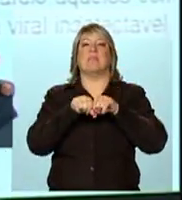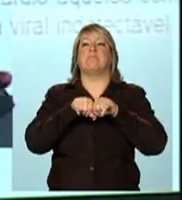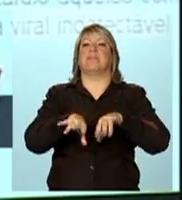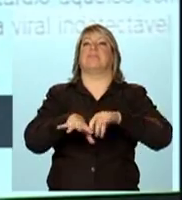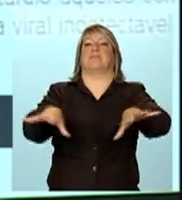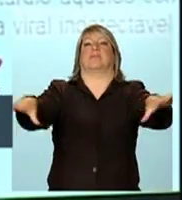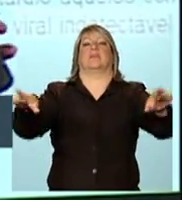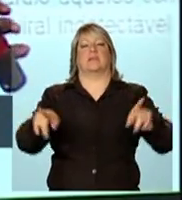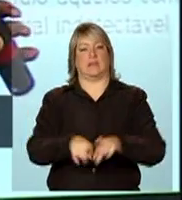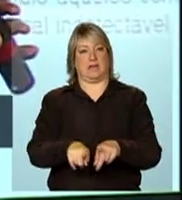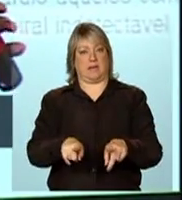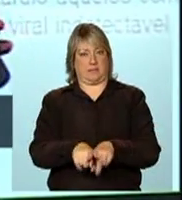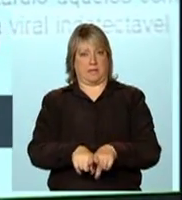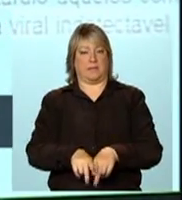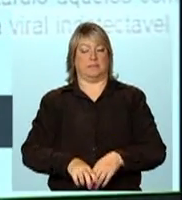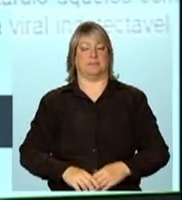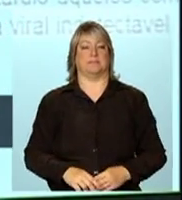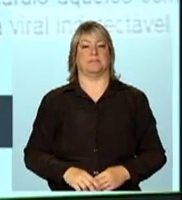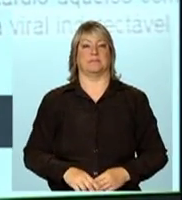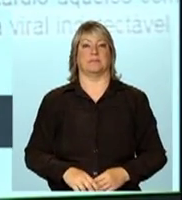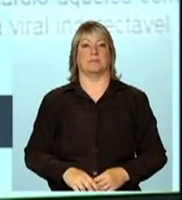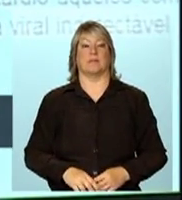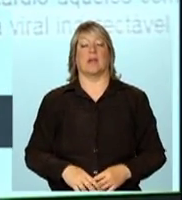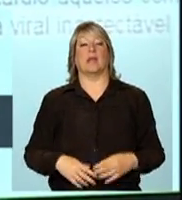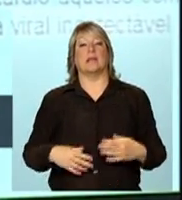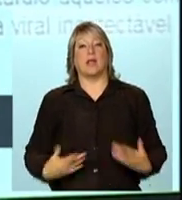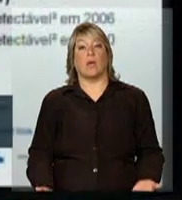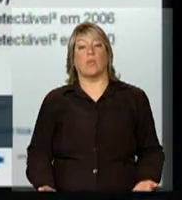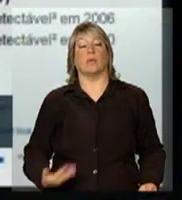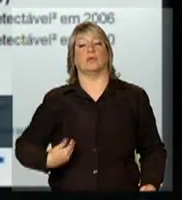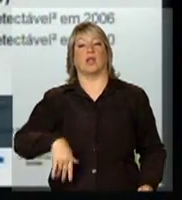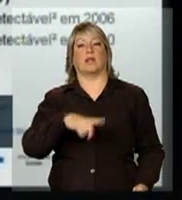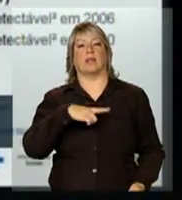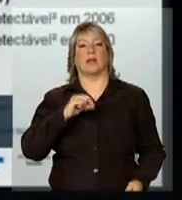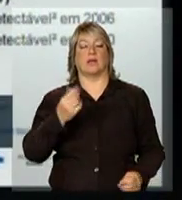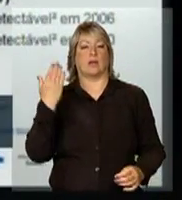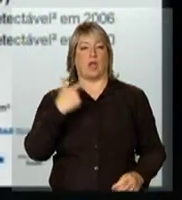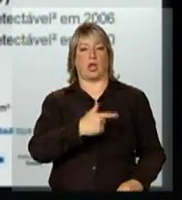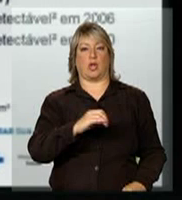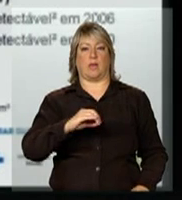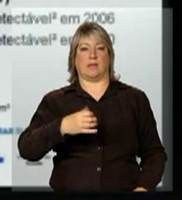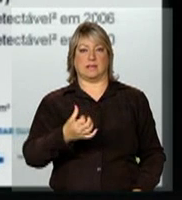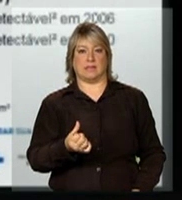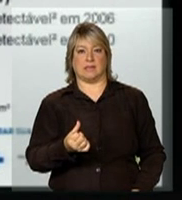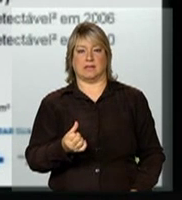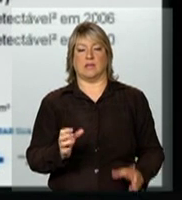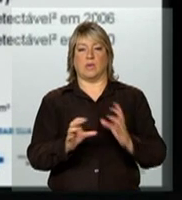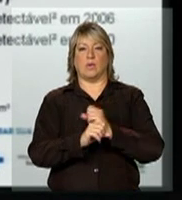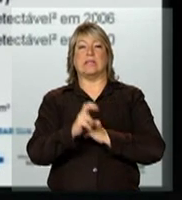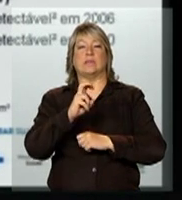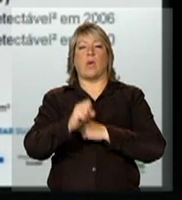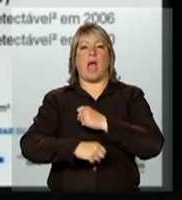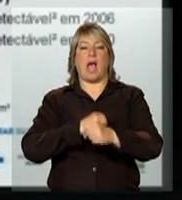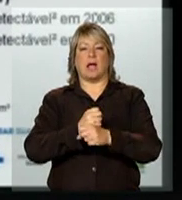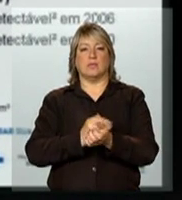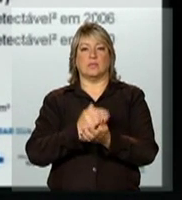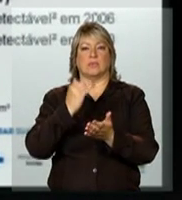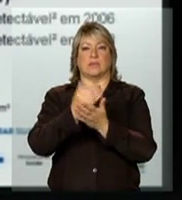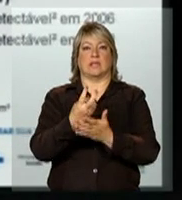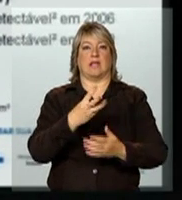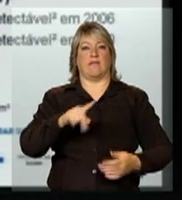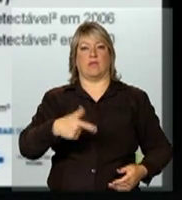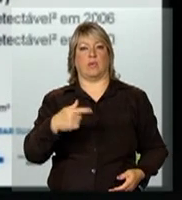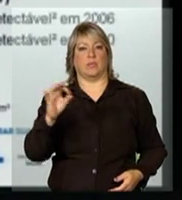a própria coletividade. A gente, então, tem um aumento de 2006, em cinco anos, a gente aumentou de 3,2% dos